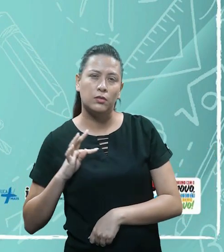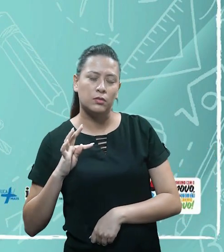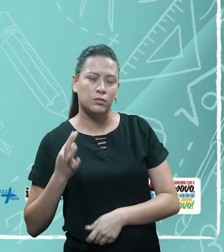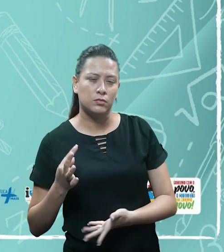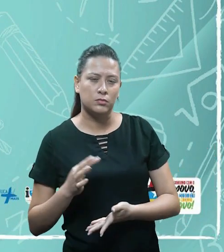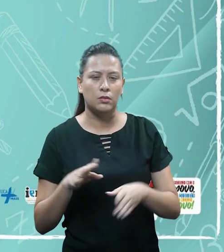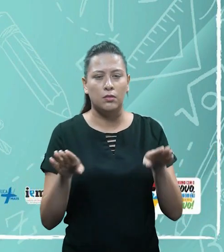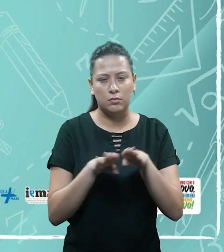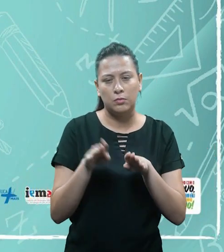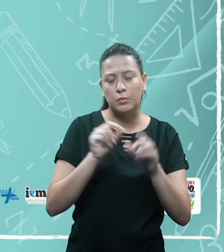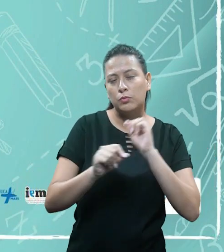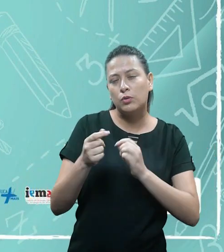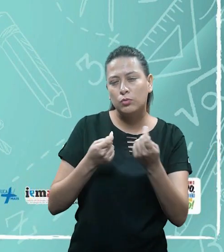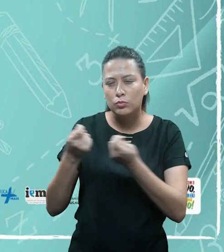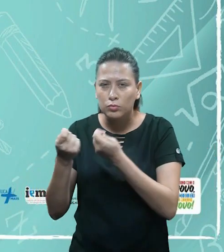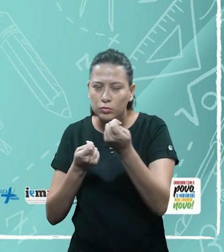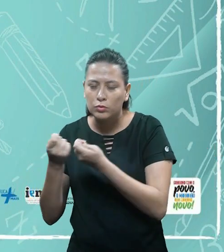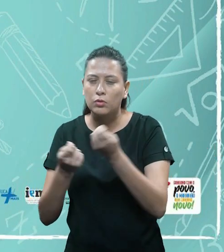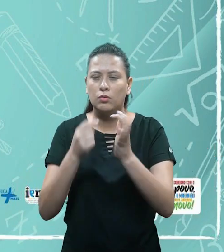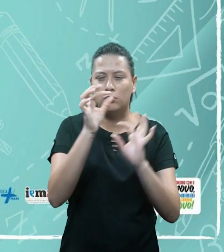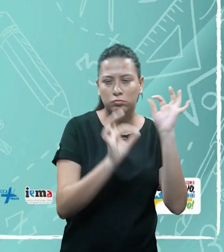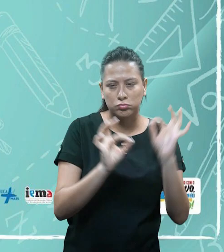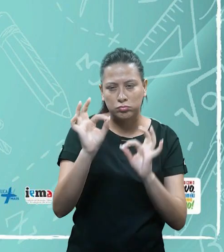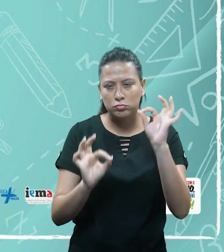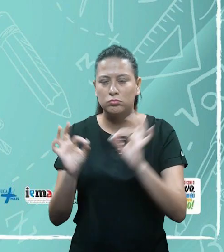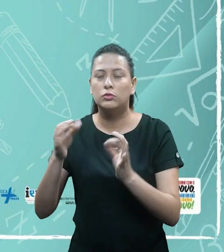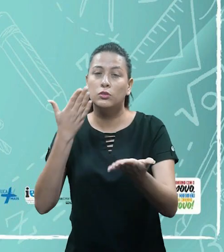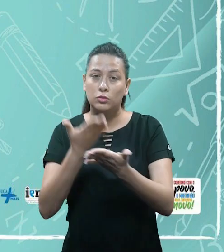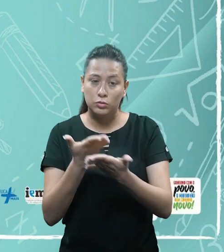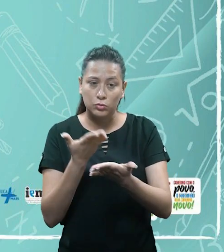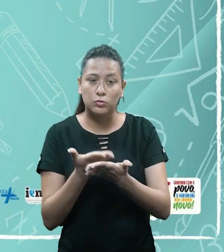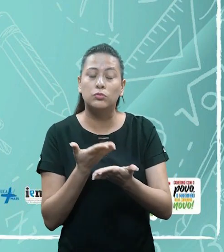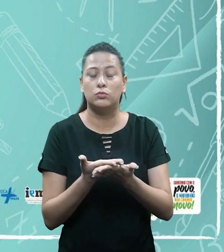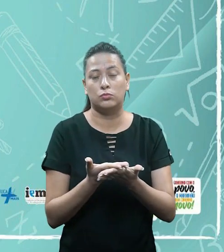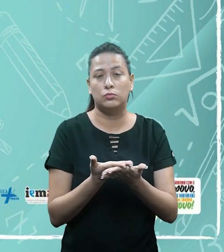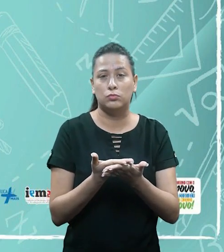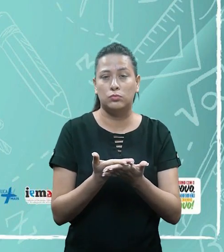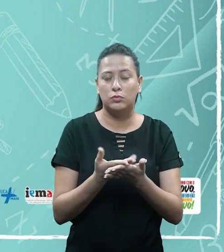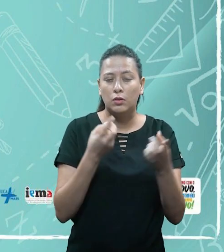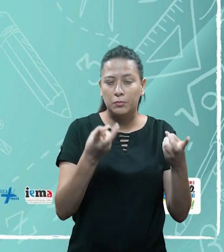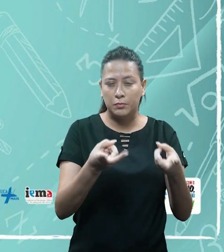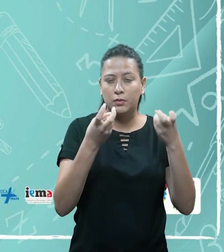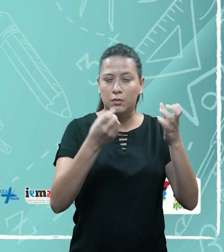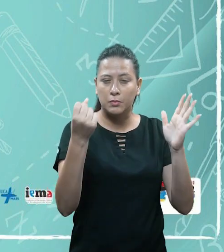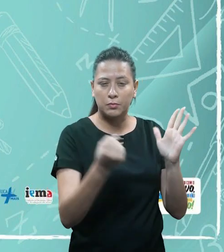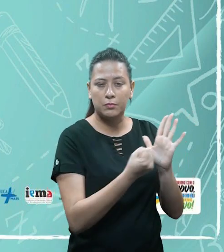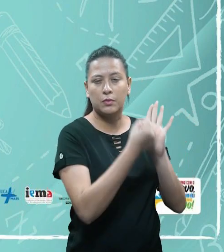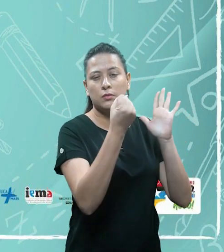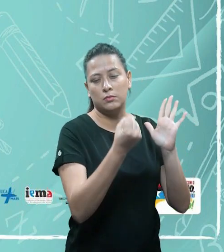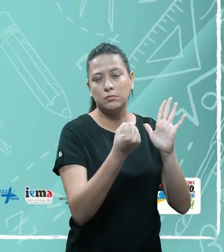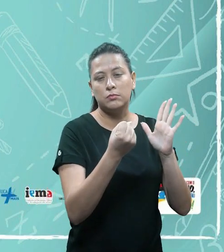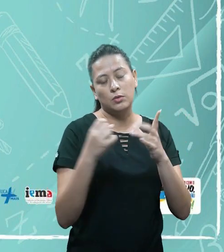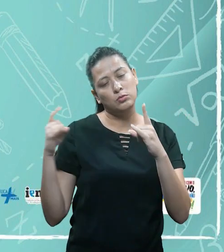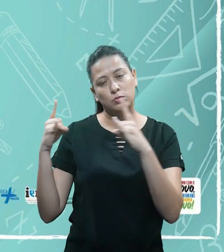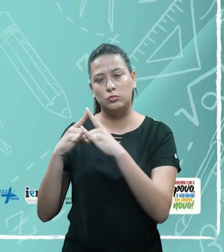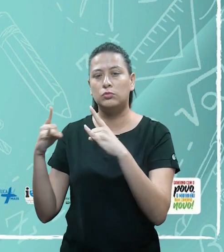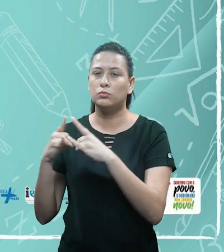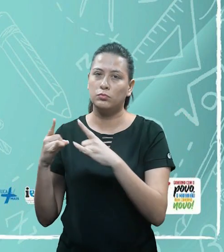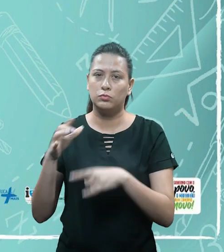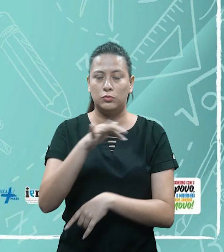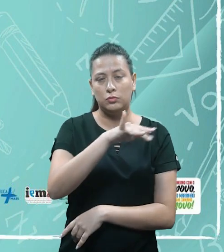quais procedimentos? Do controle, da organização, do estudo e da avaliação do patrimônio de uma entidade,